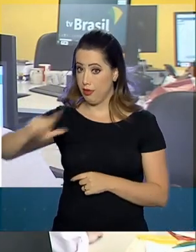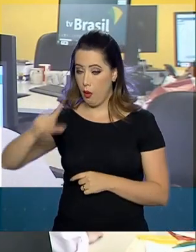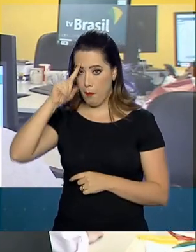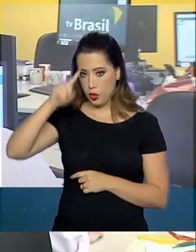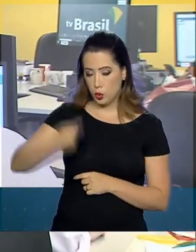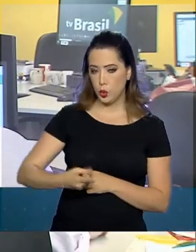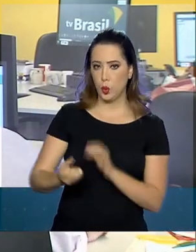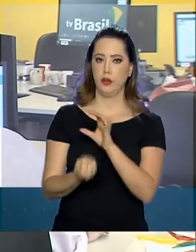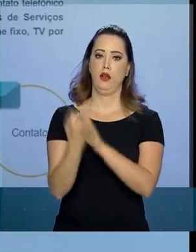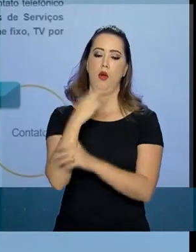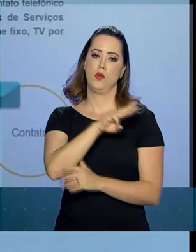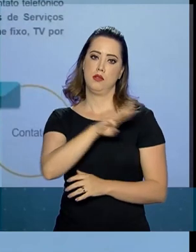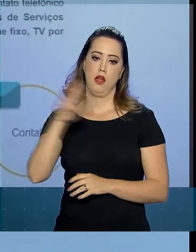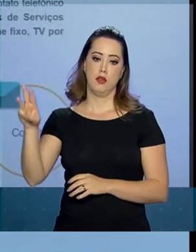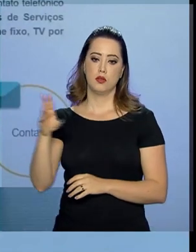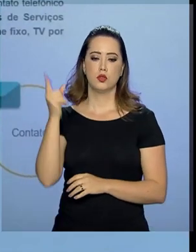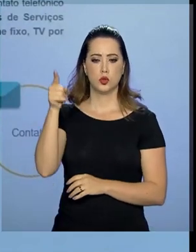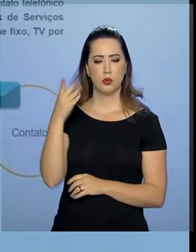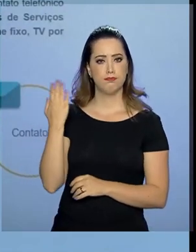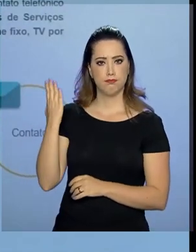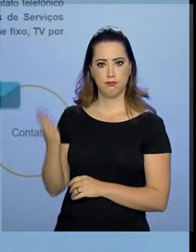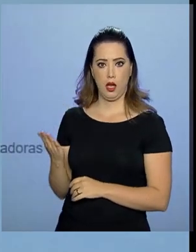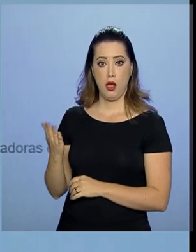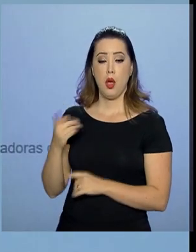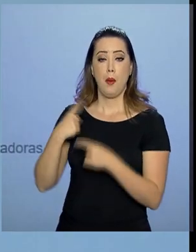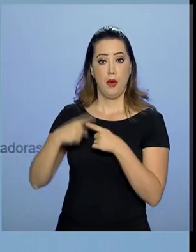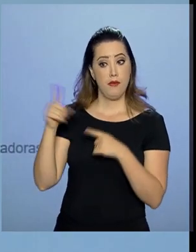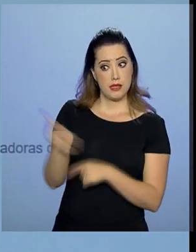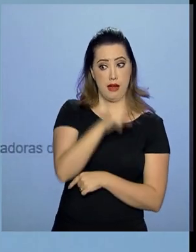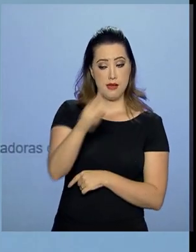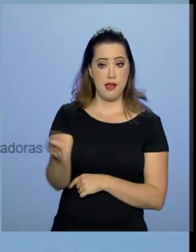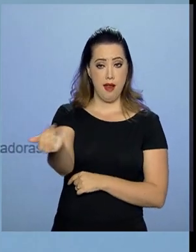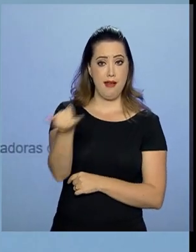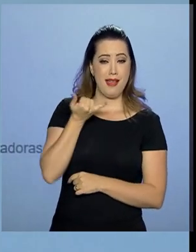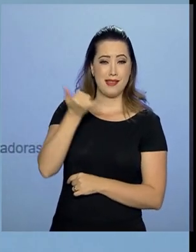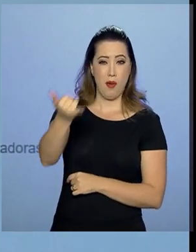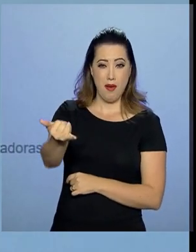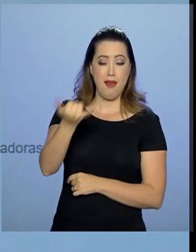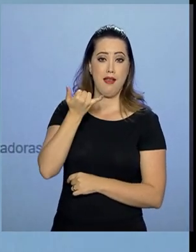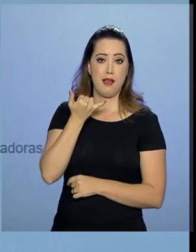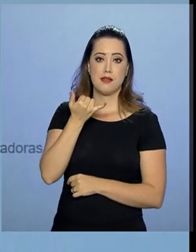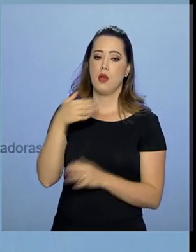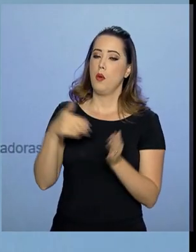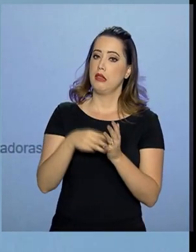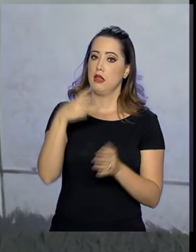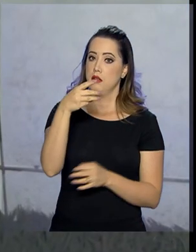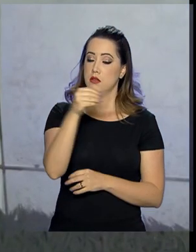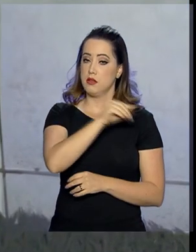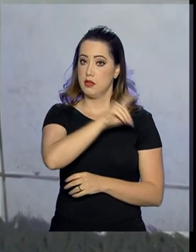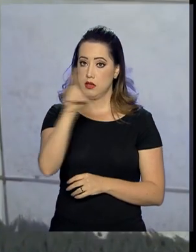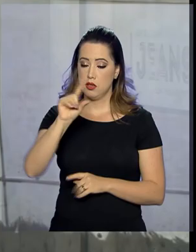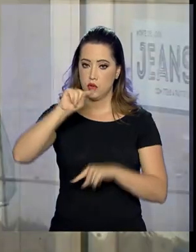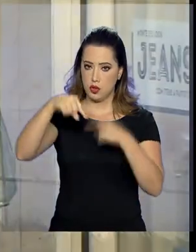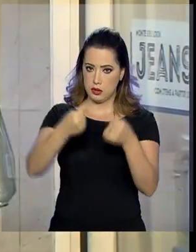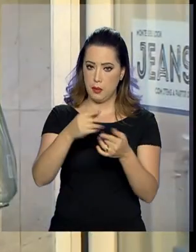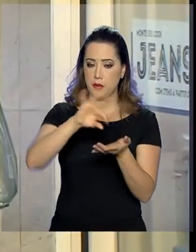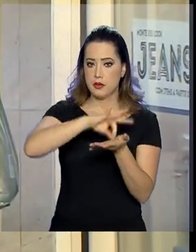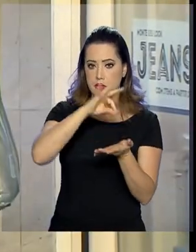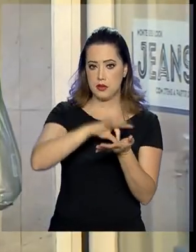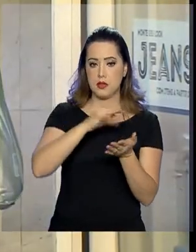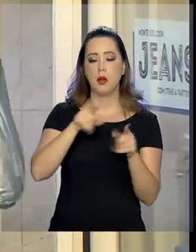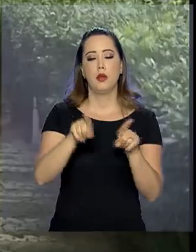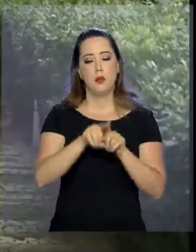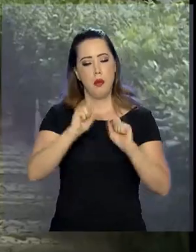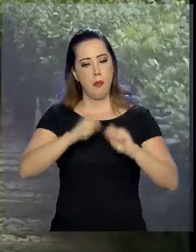Nacional de Telecomunicações. A suspensão das chamadas acontece em até 30 dias depois do cadastro. O usuário também pode, a qualquer